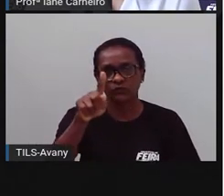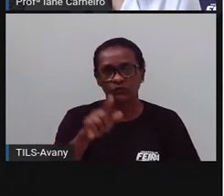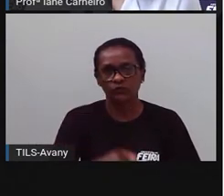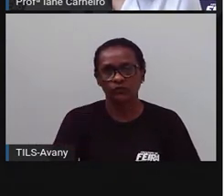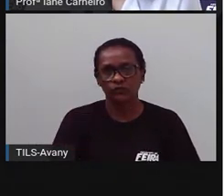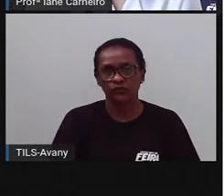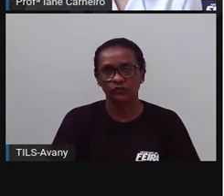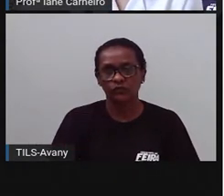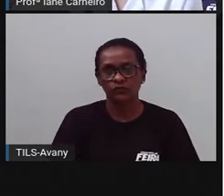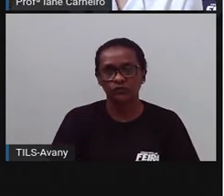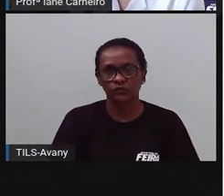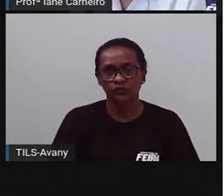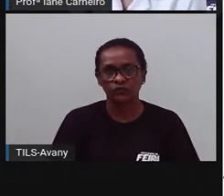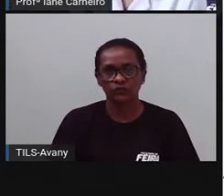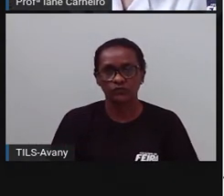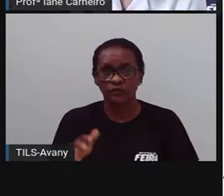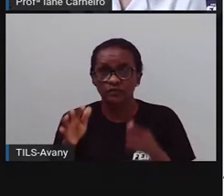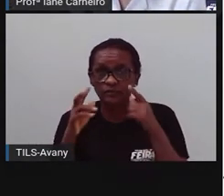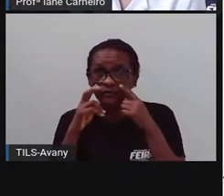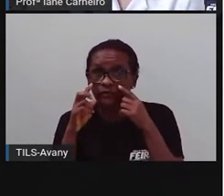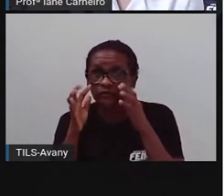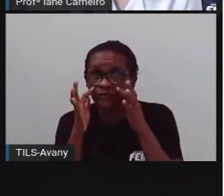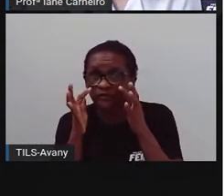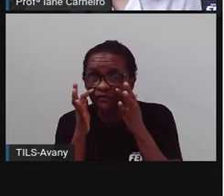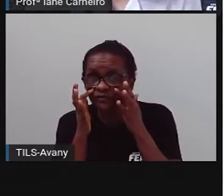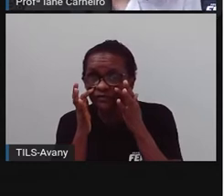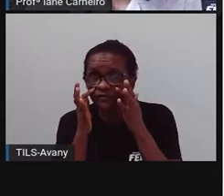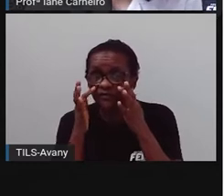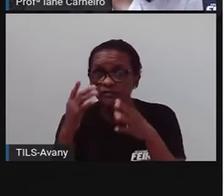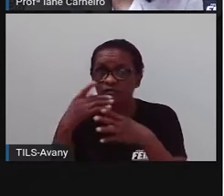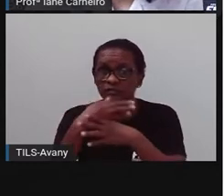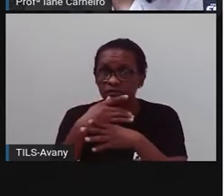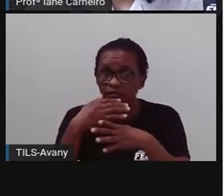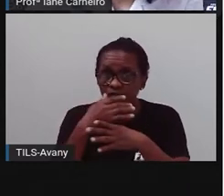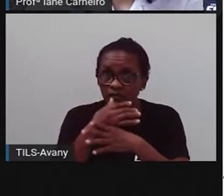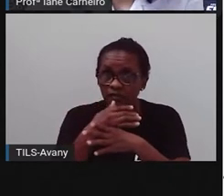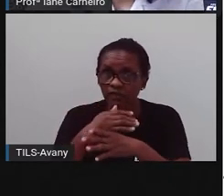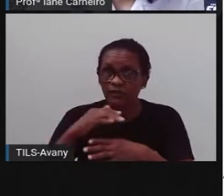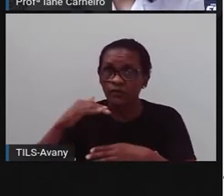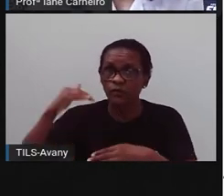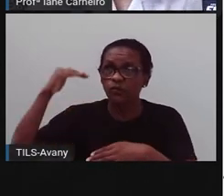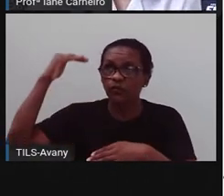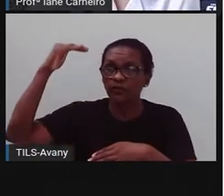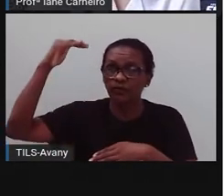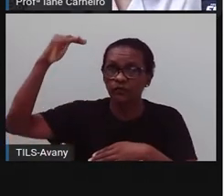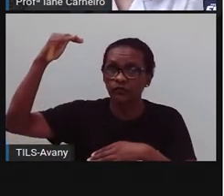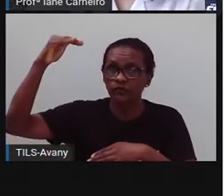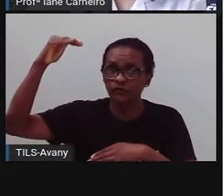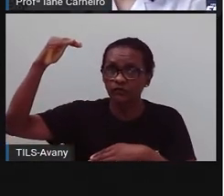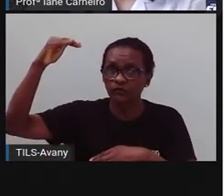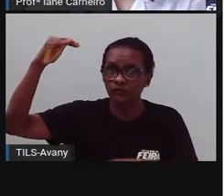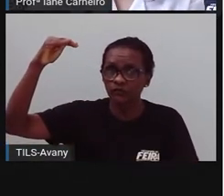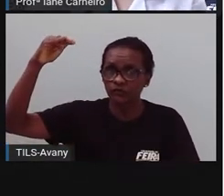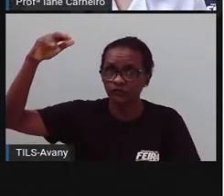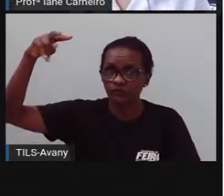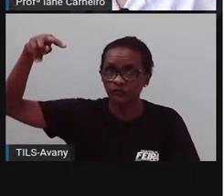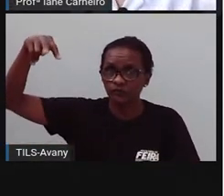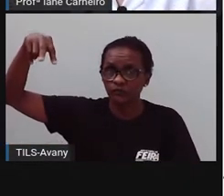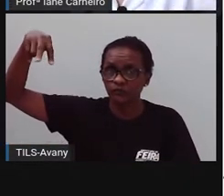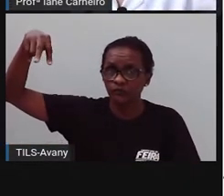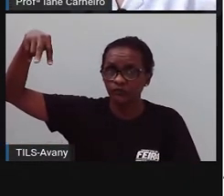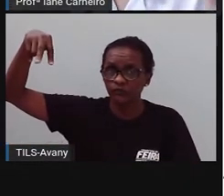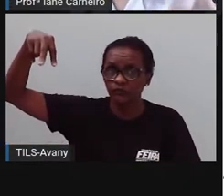Se a gente observar a feira de Santana do Alto, a gente vai ver justamente essa estrada, né? Aqui que